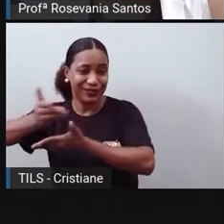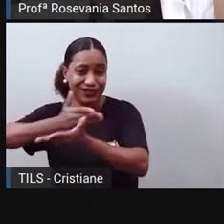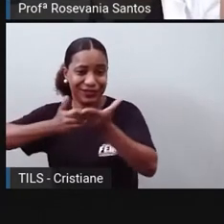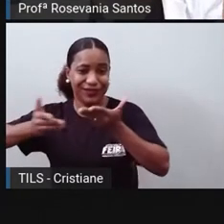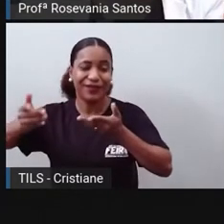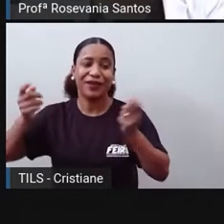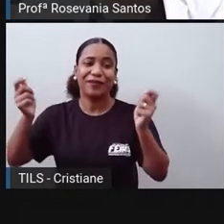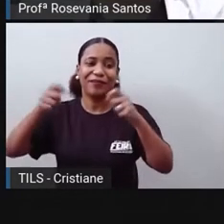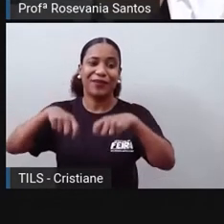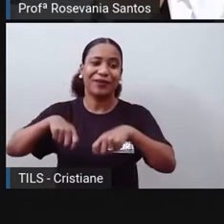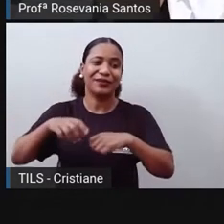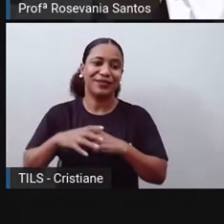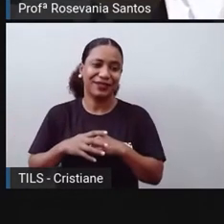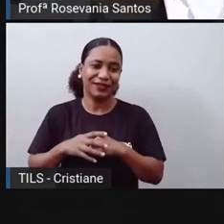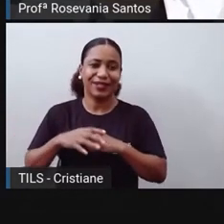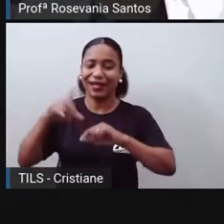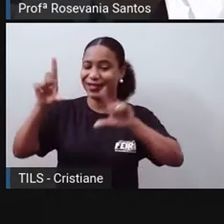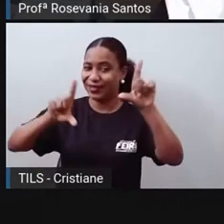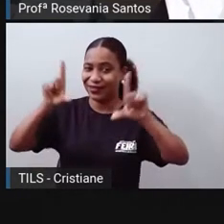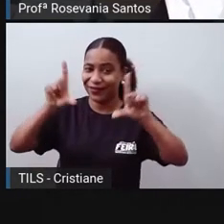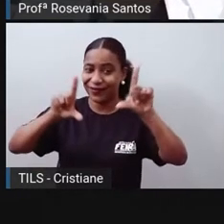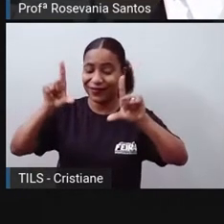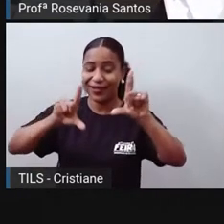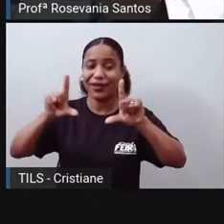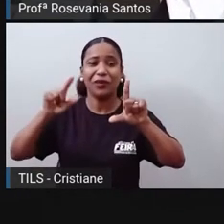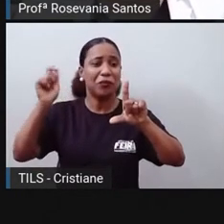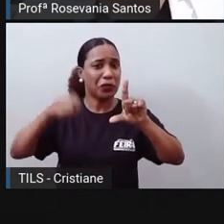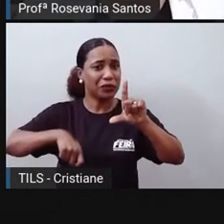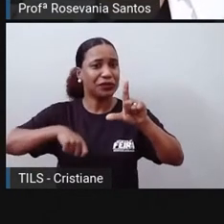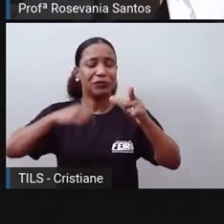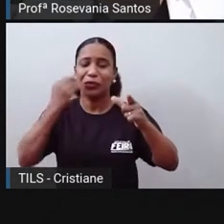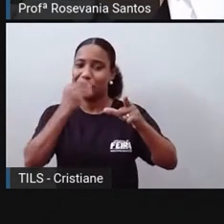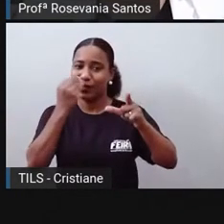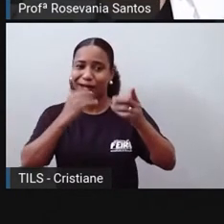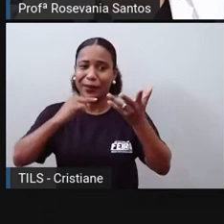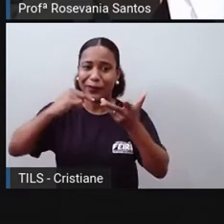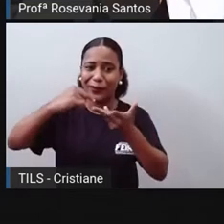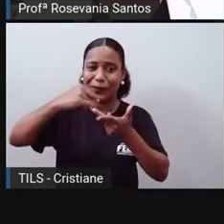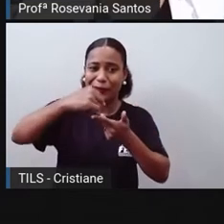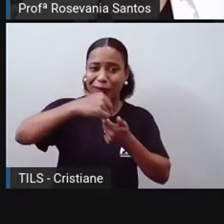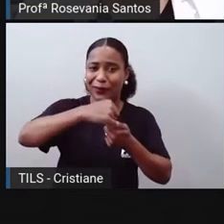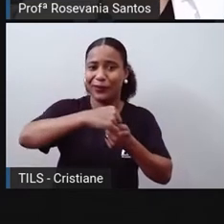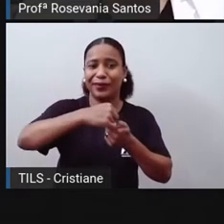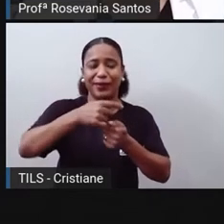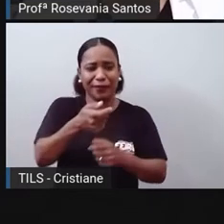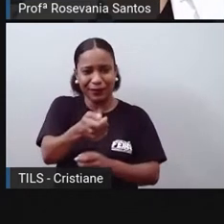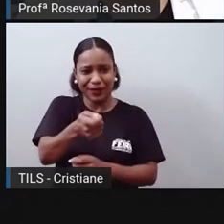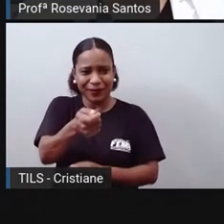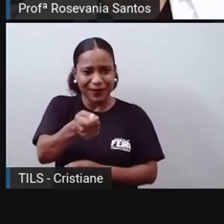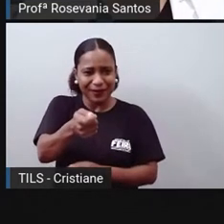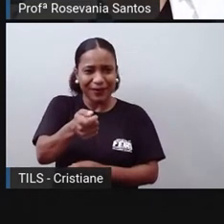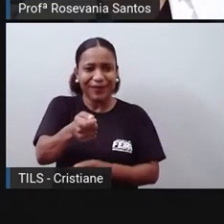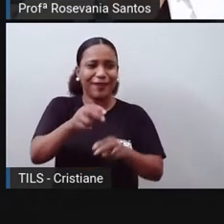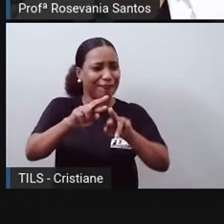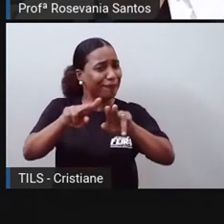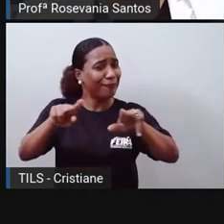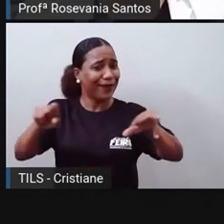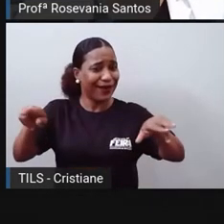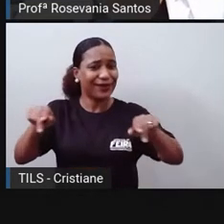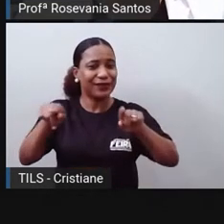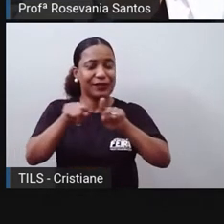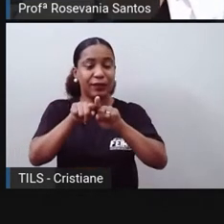Você, na TV, tem uma série de funções lá, que você pode estar utilizando também. A questão da utilização dos